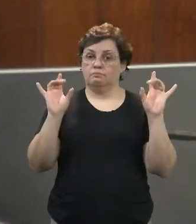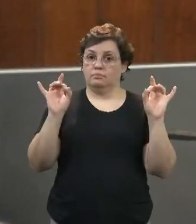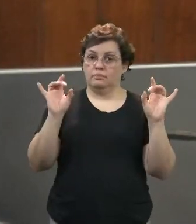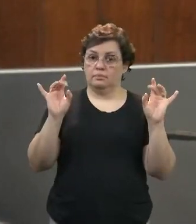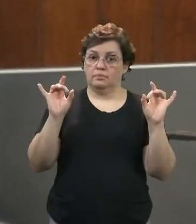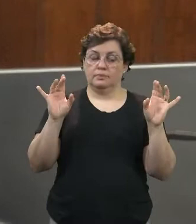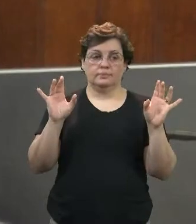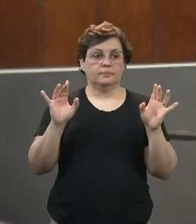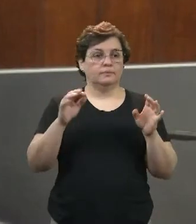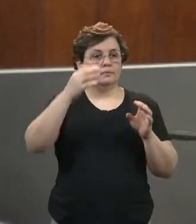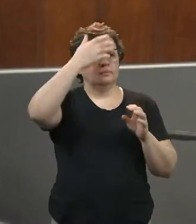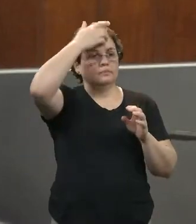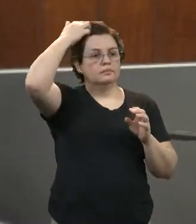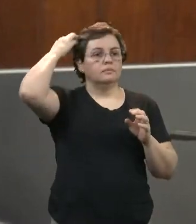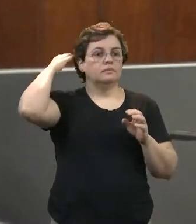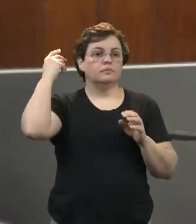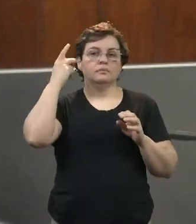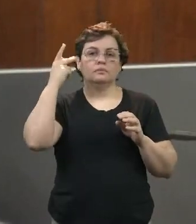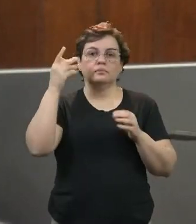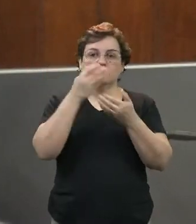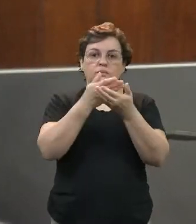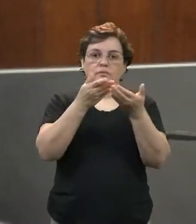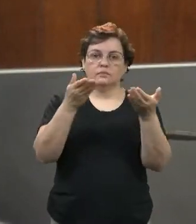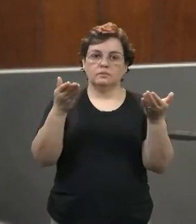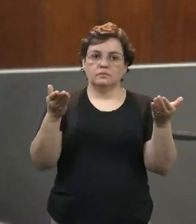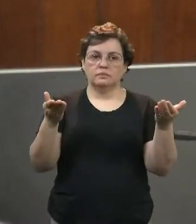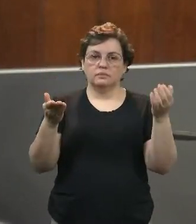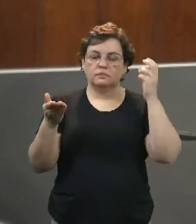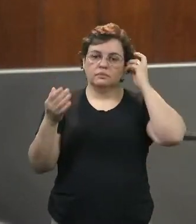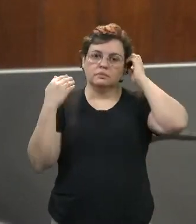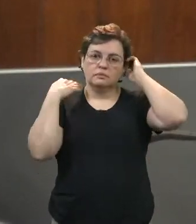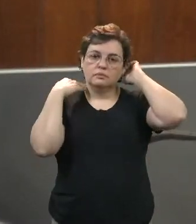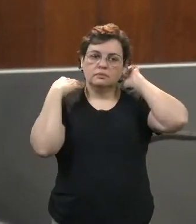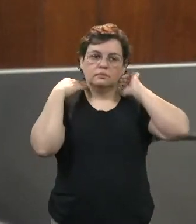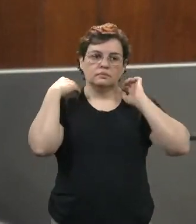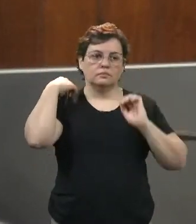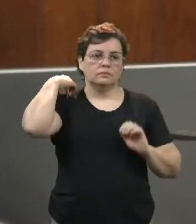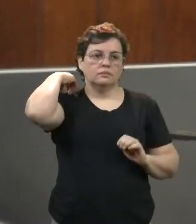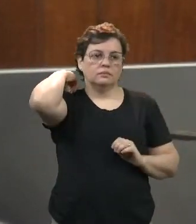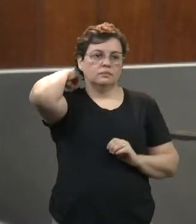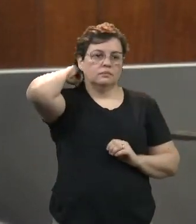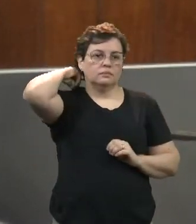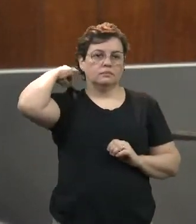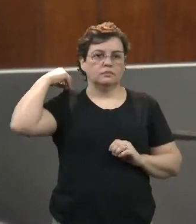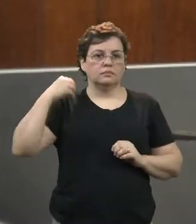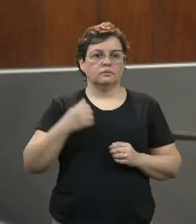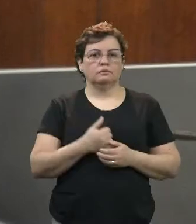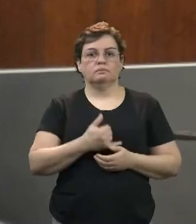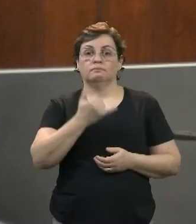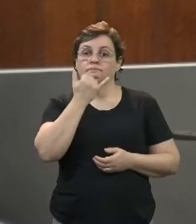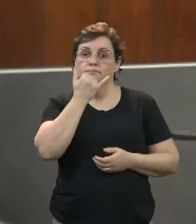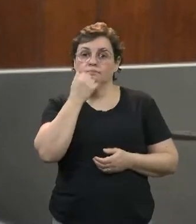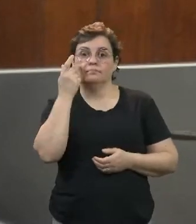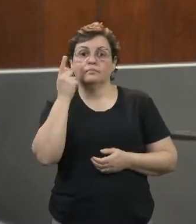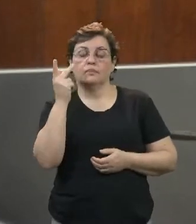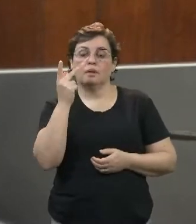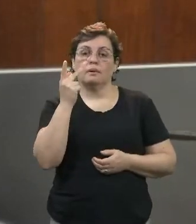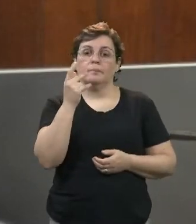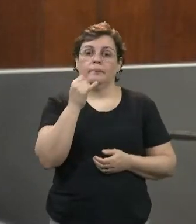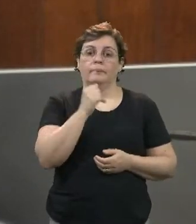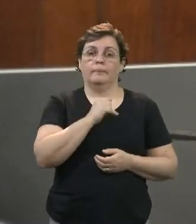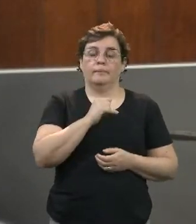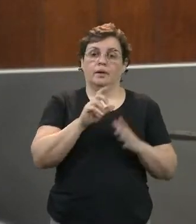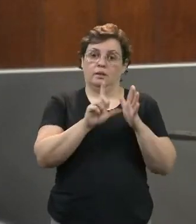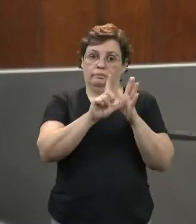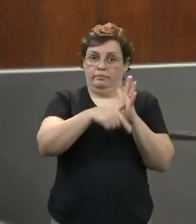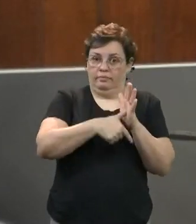também para os senhores dos estabelecimentos bancários. Me desculpando pelo atraso, nós estávamos na